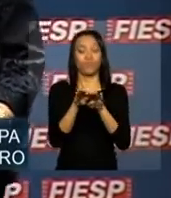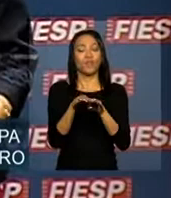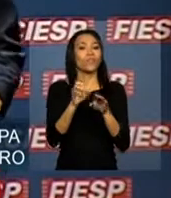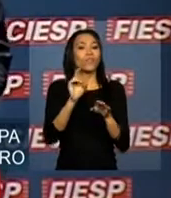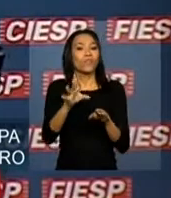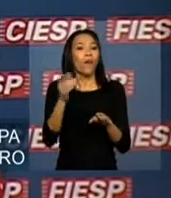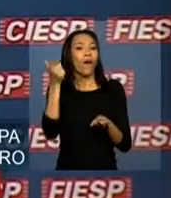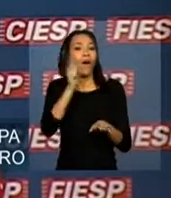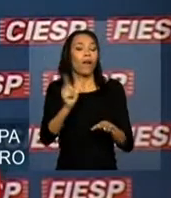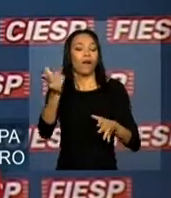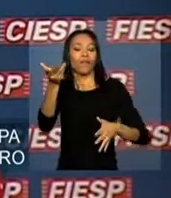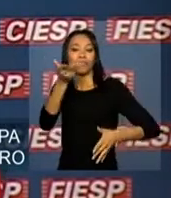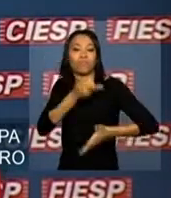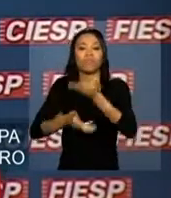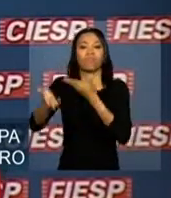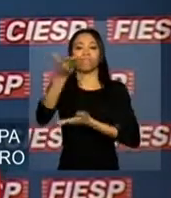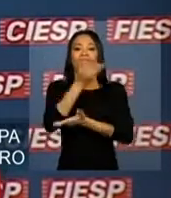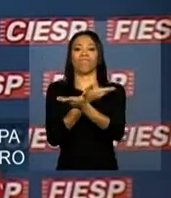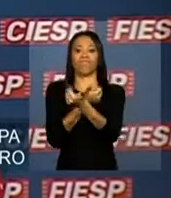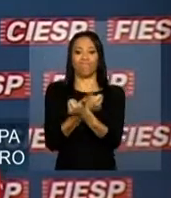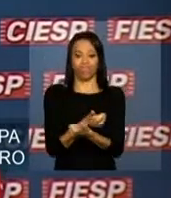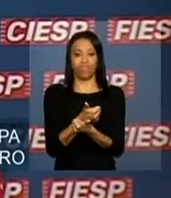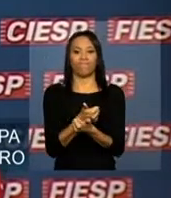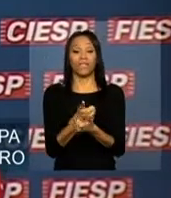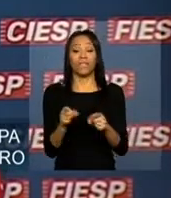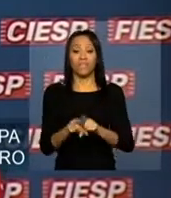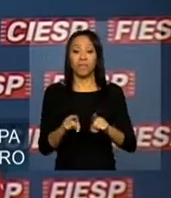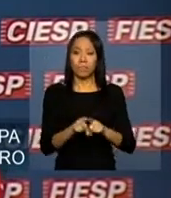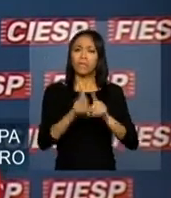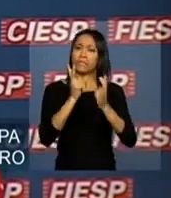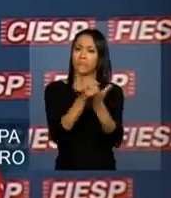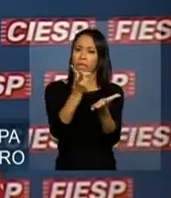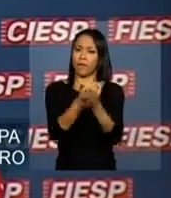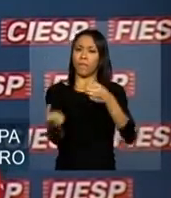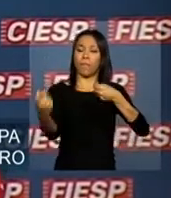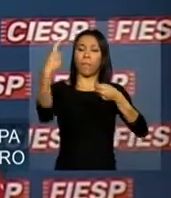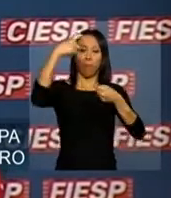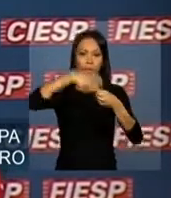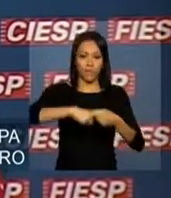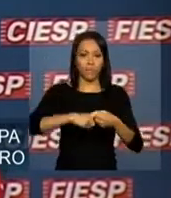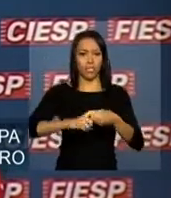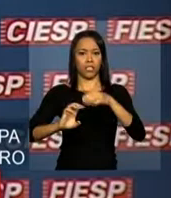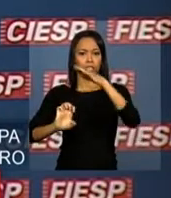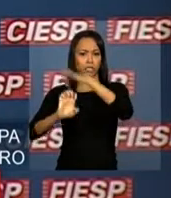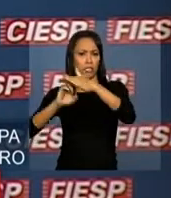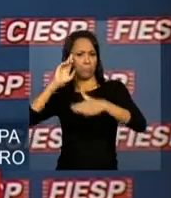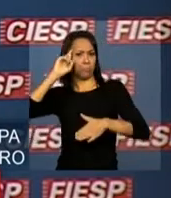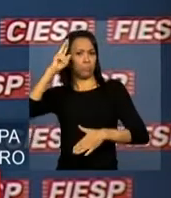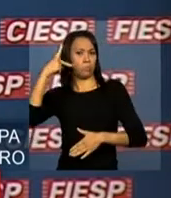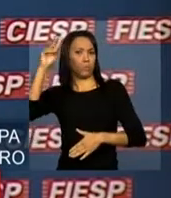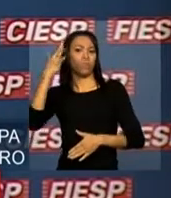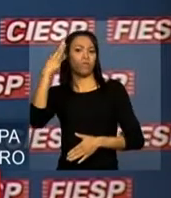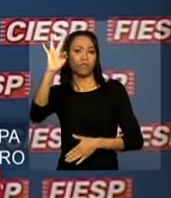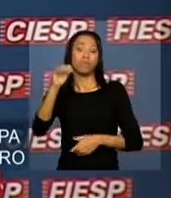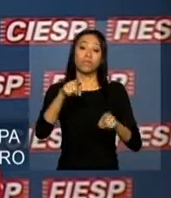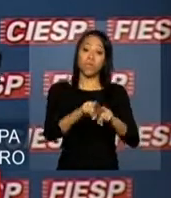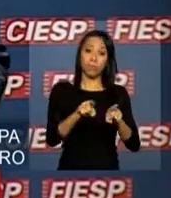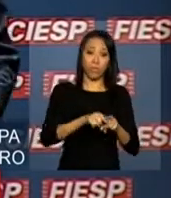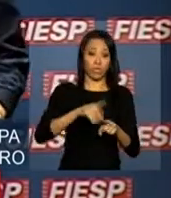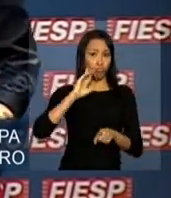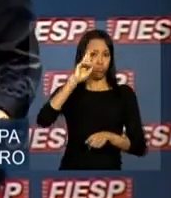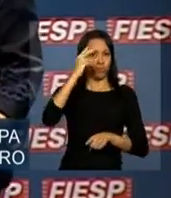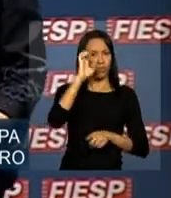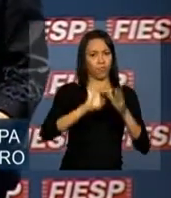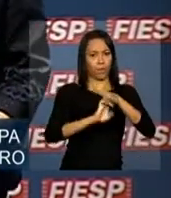incremento do investimento recíproco e com as parcerias entre empresários dos dois países. O